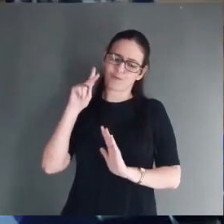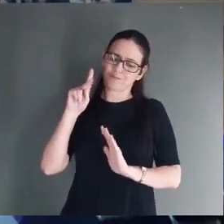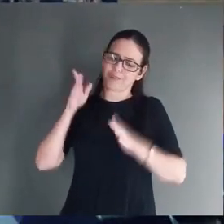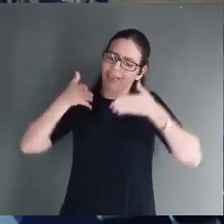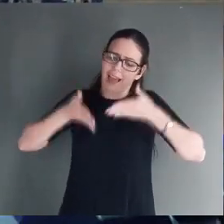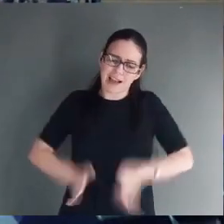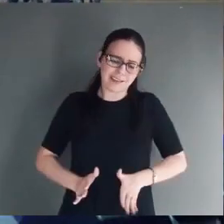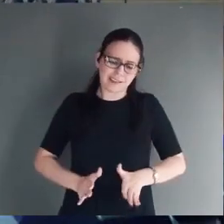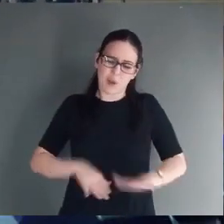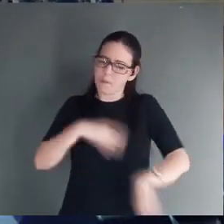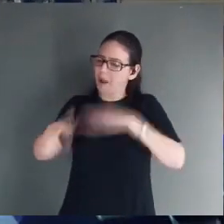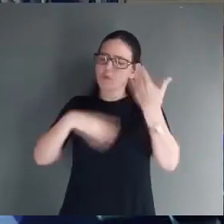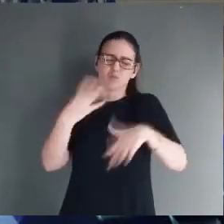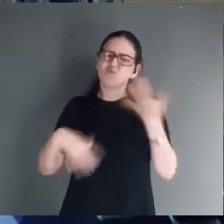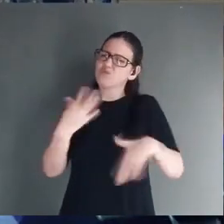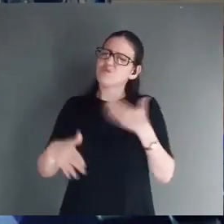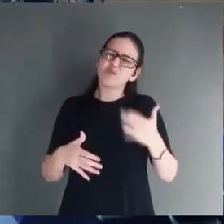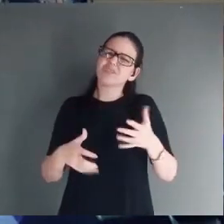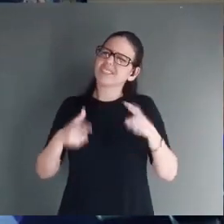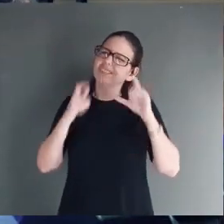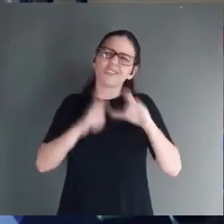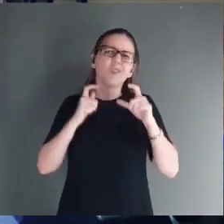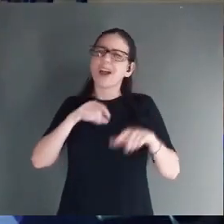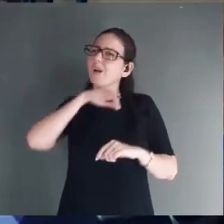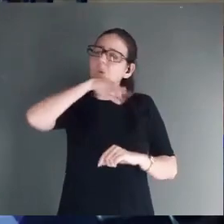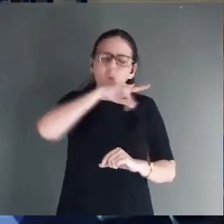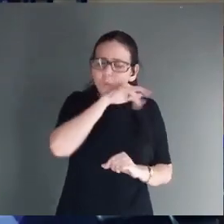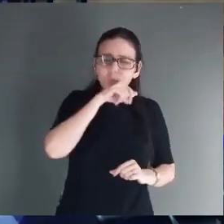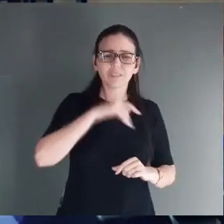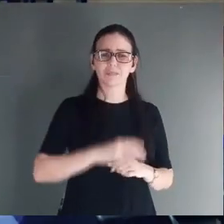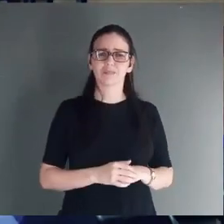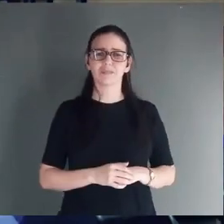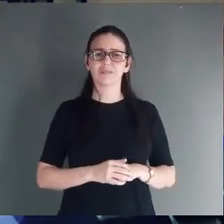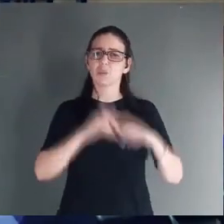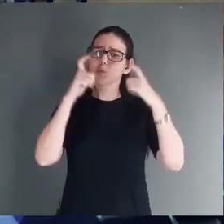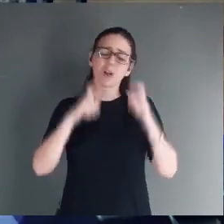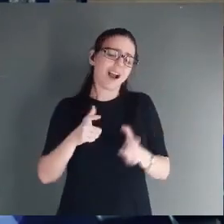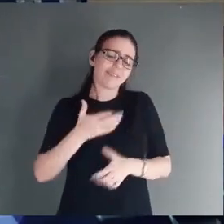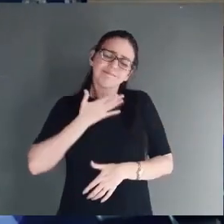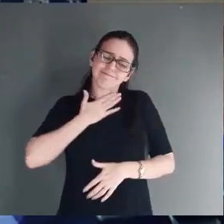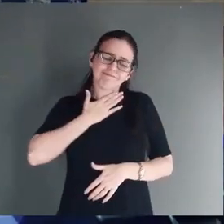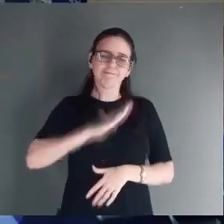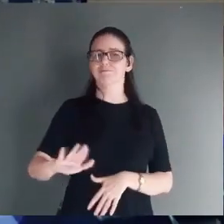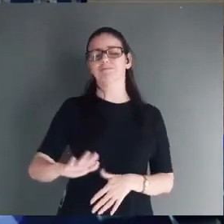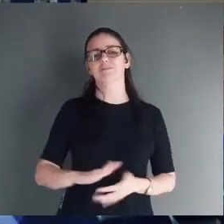Tudo fora. Não é um ambiente. Que eu gostaria.